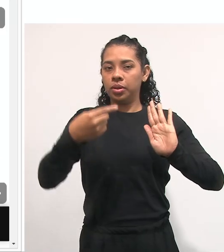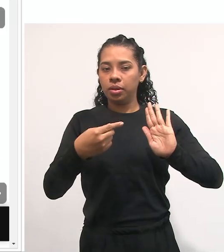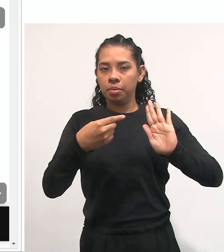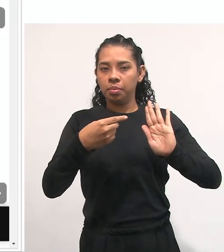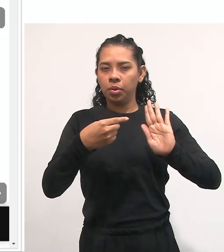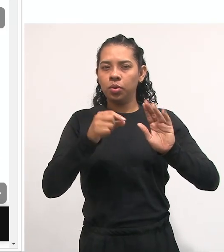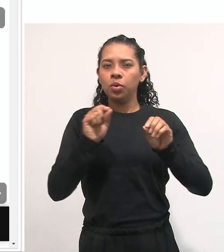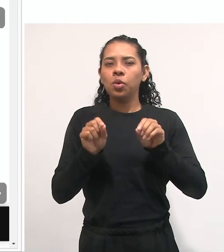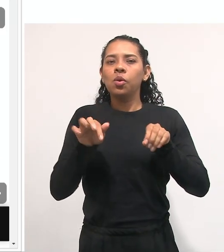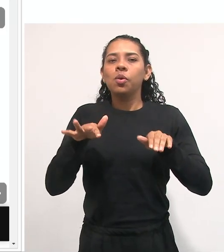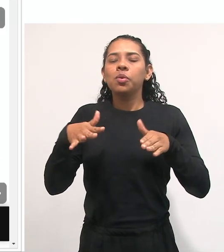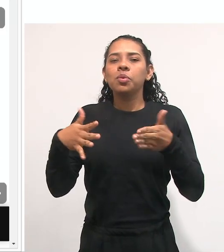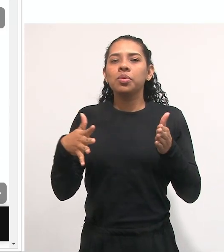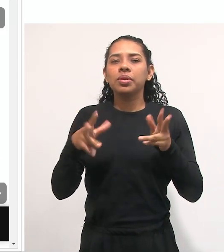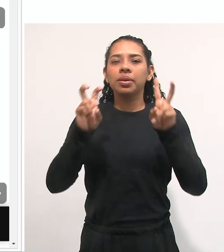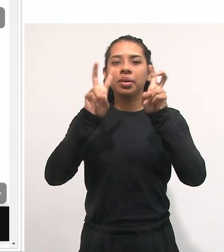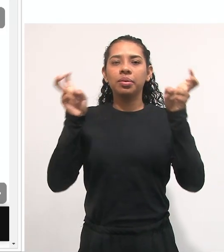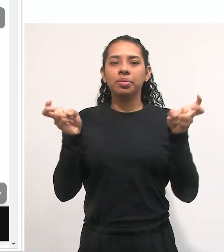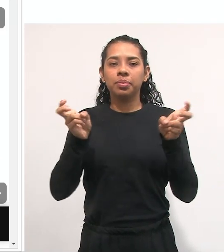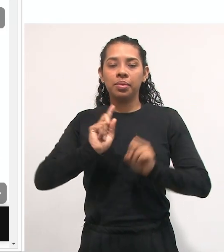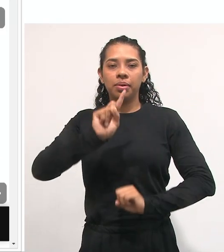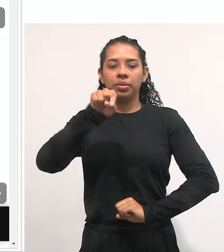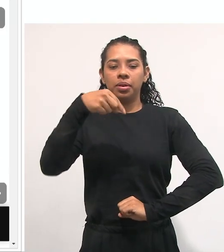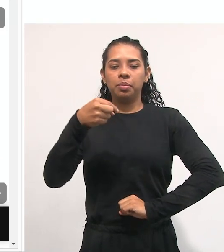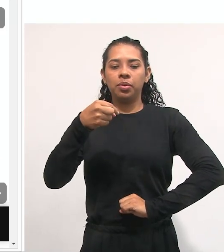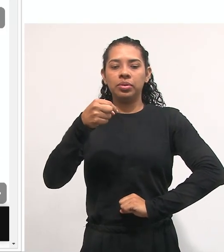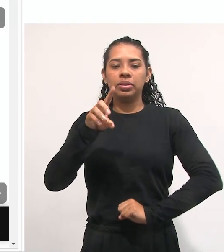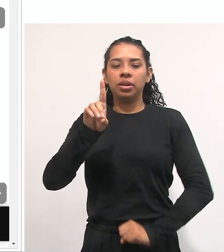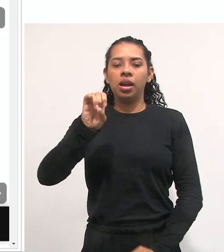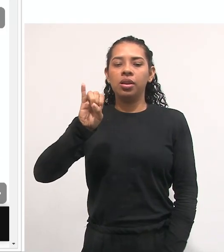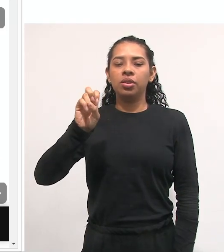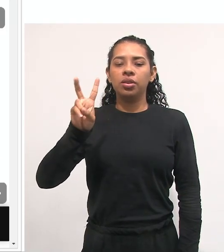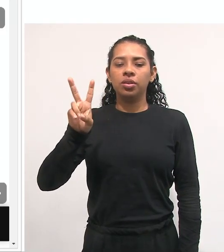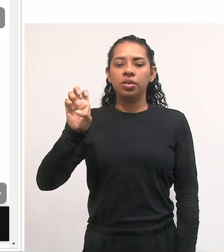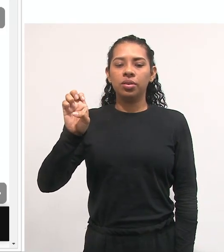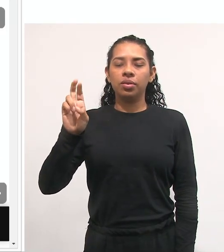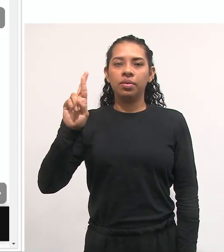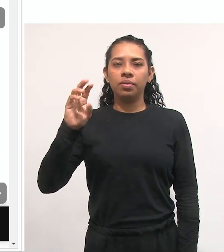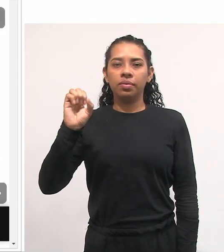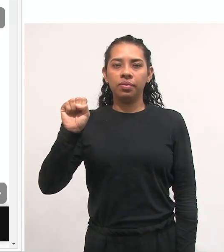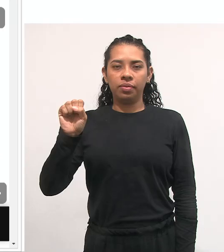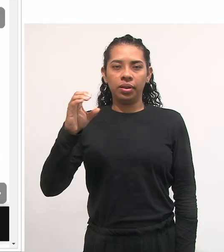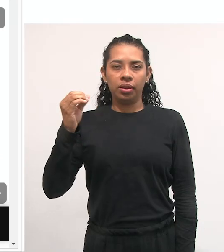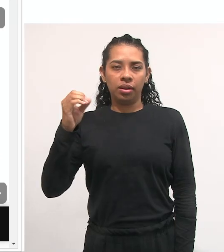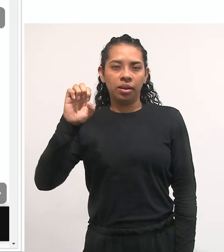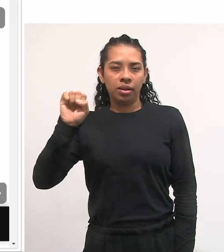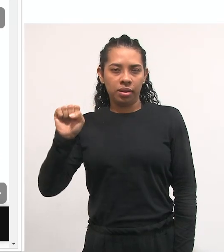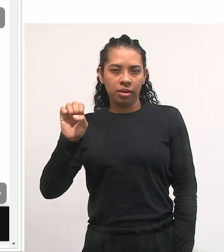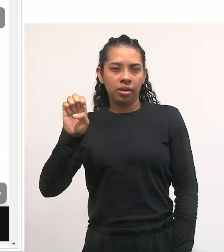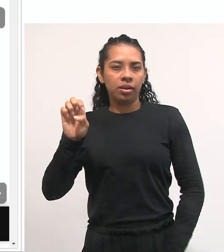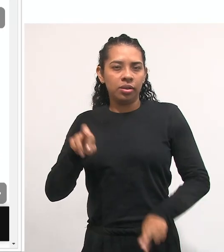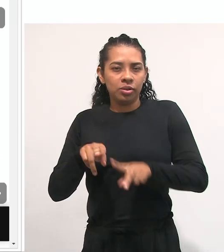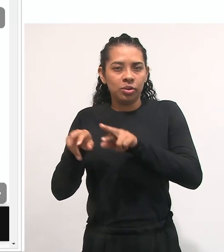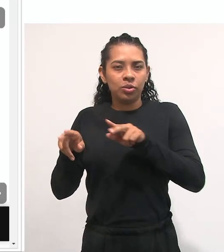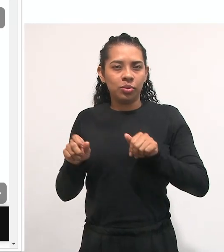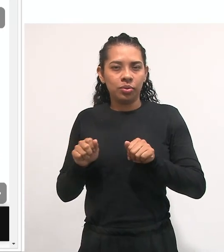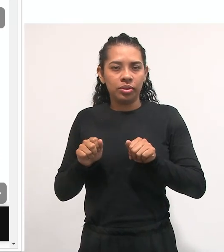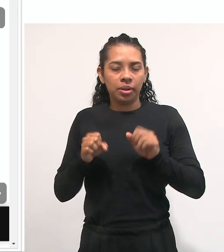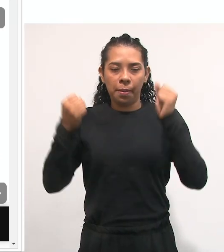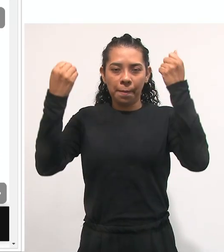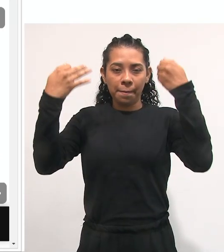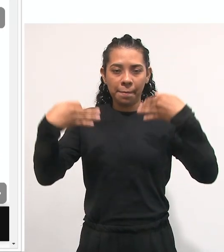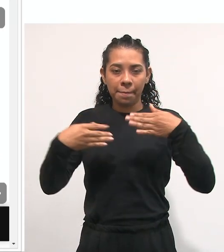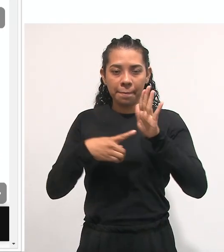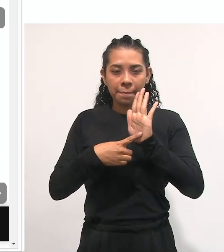definições. E a terceira, diversões. E a importância desse tema é que a avaliação é uma ferramenta